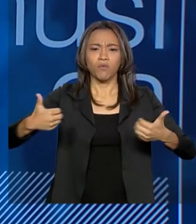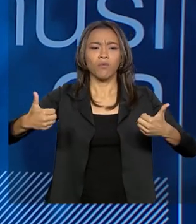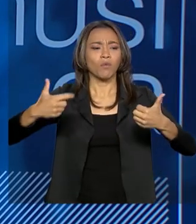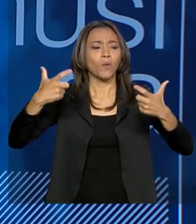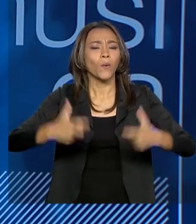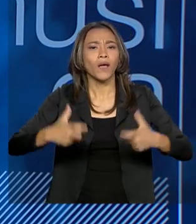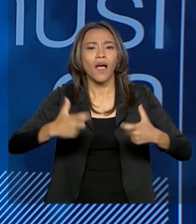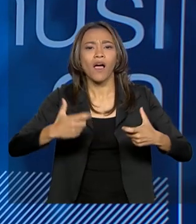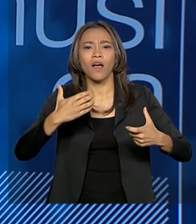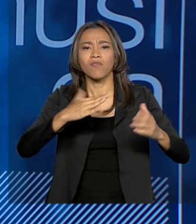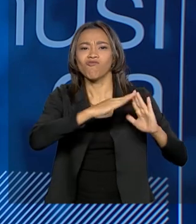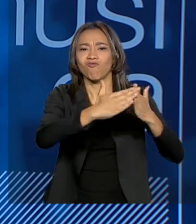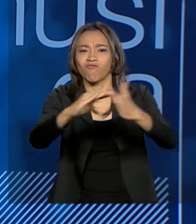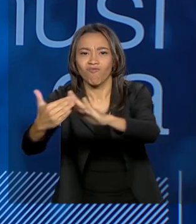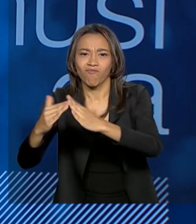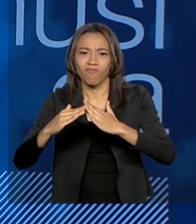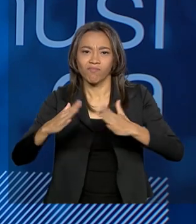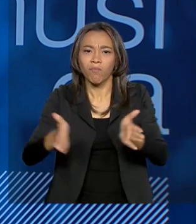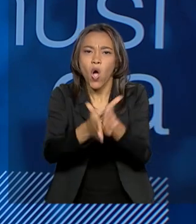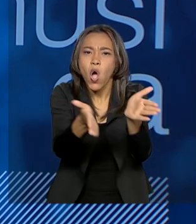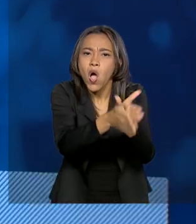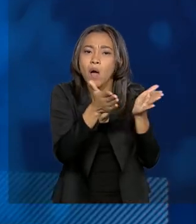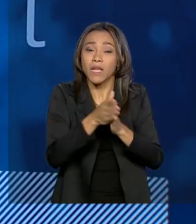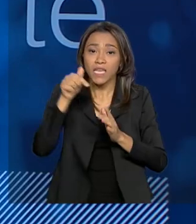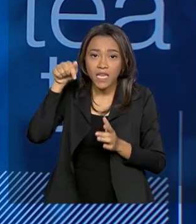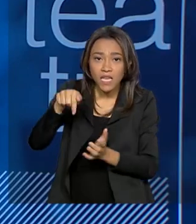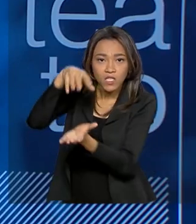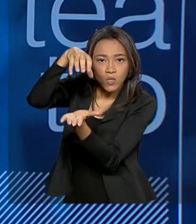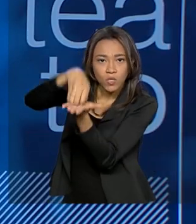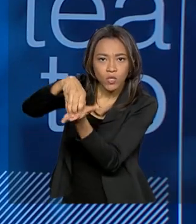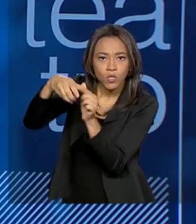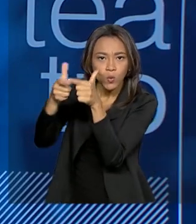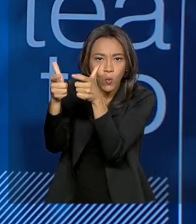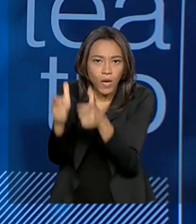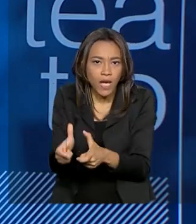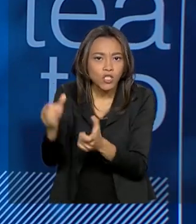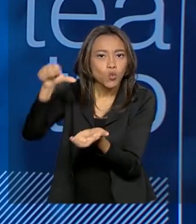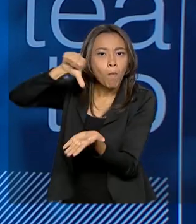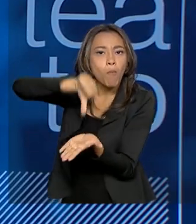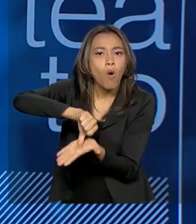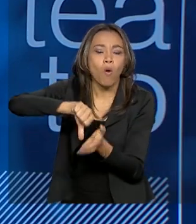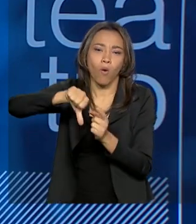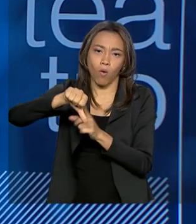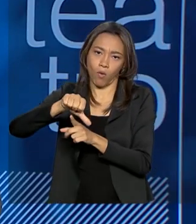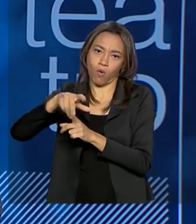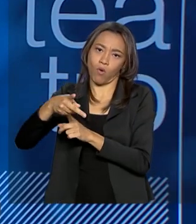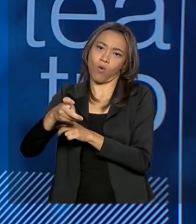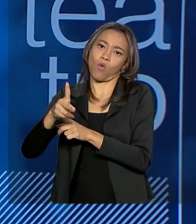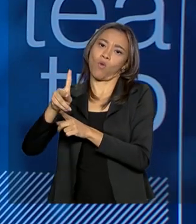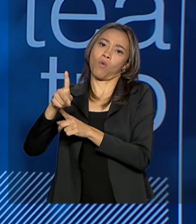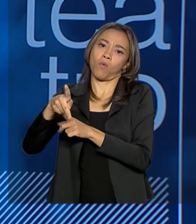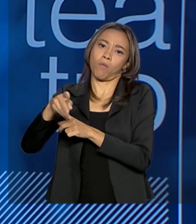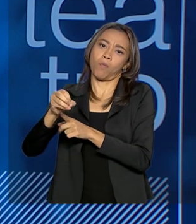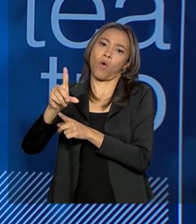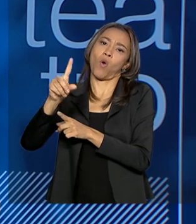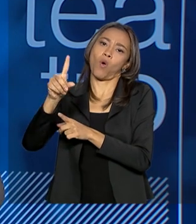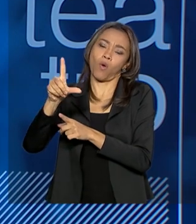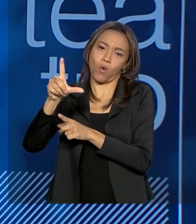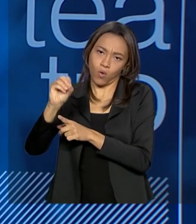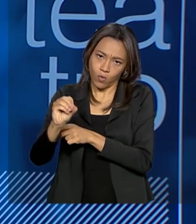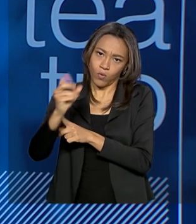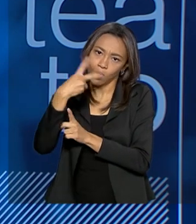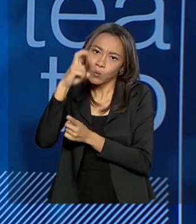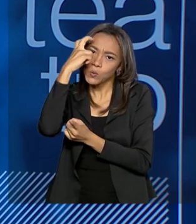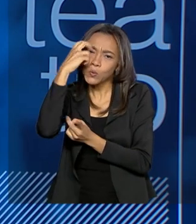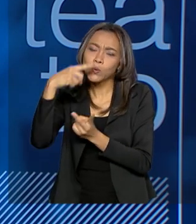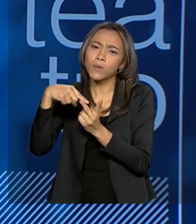queremos que esses lugares sejam polos aglutinadores em torno da questão da cultura, em torno dos